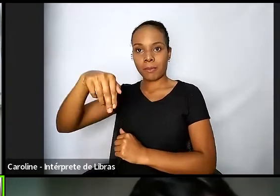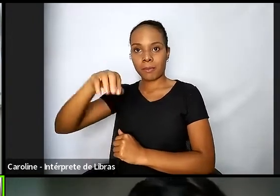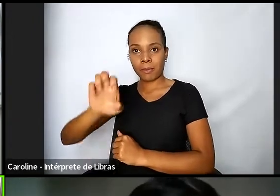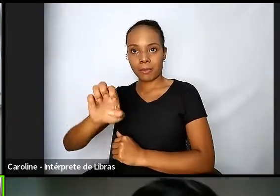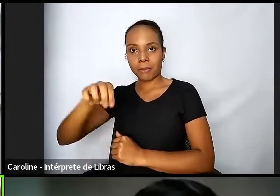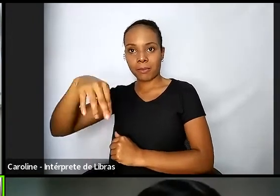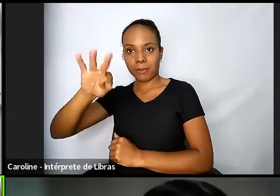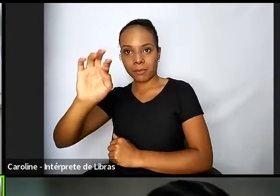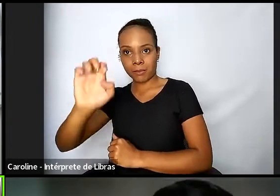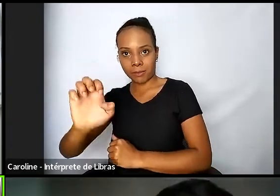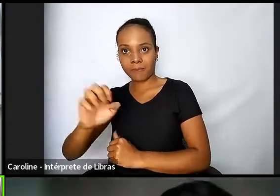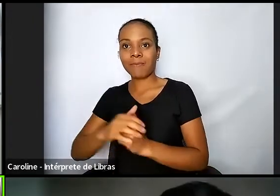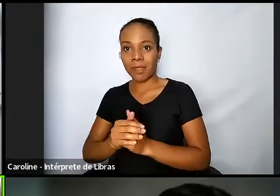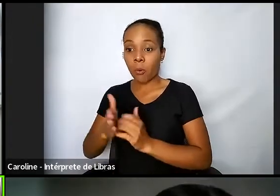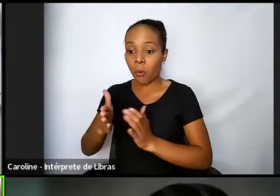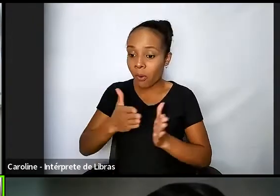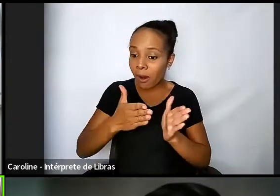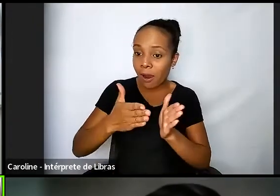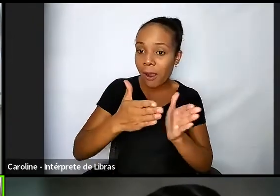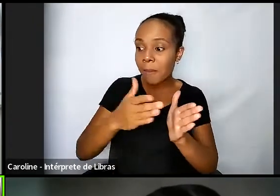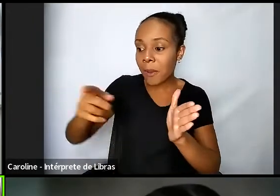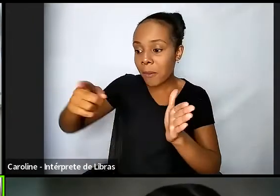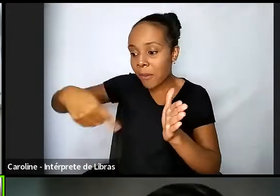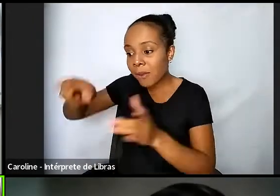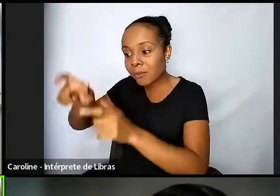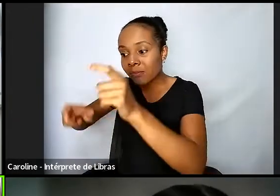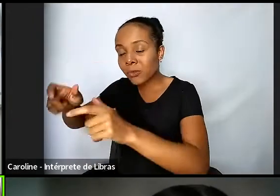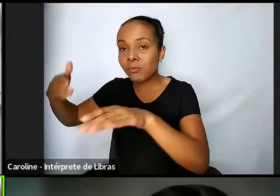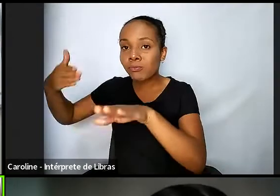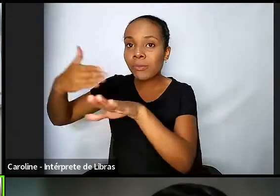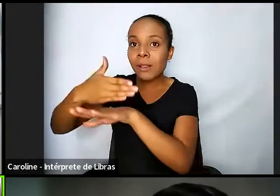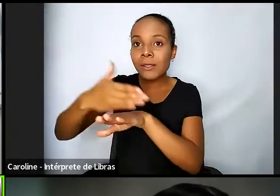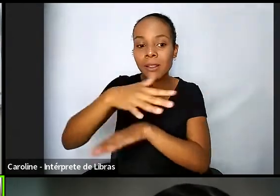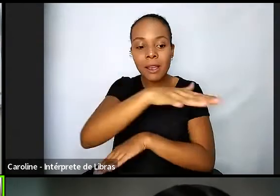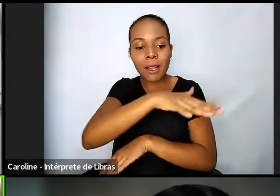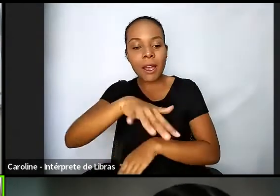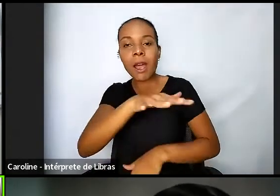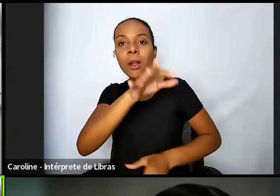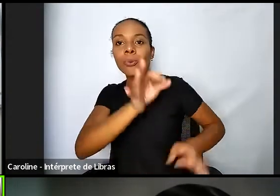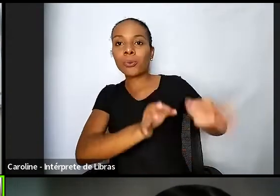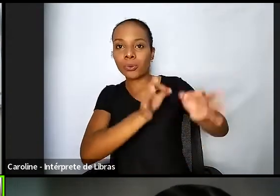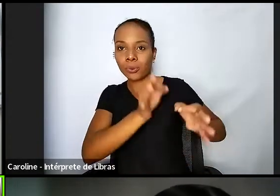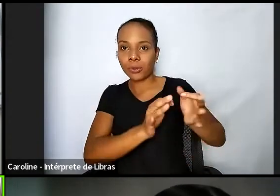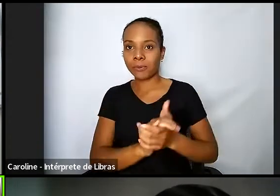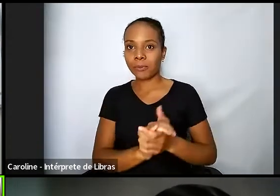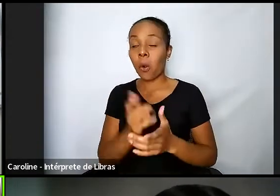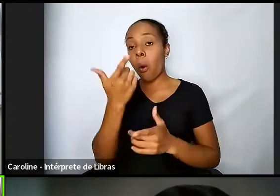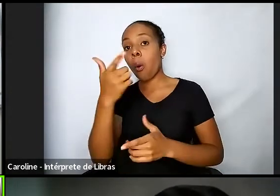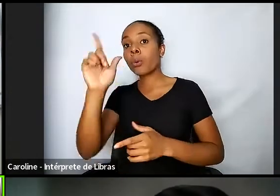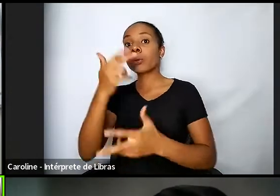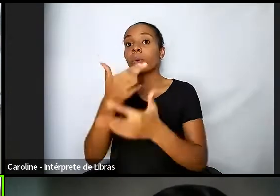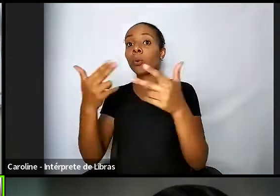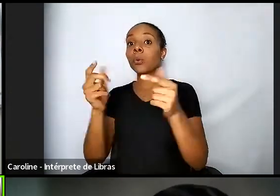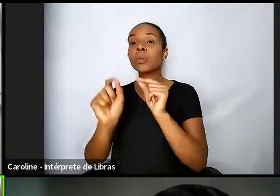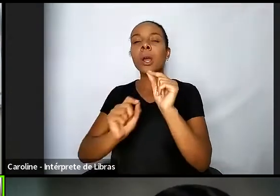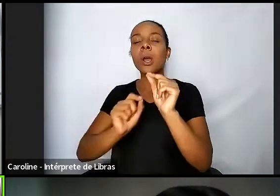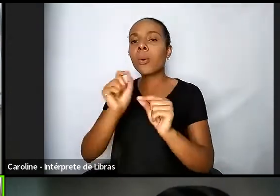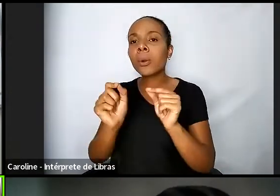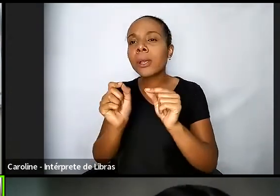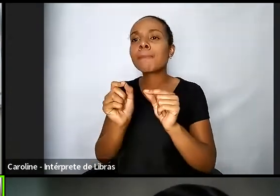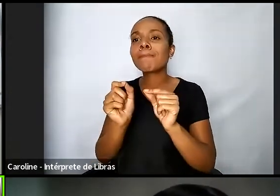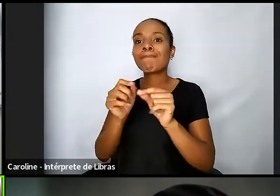são os mutirões né então como a gente promover mutirões e construir essa rede